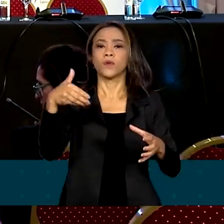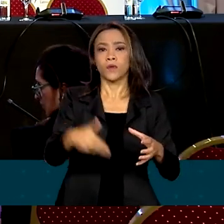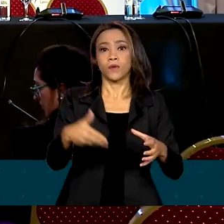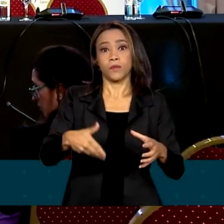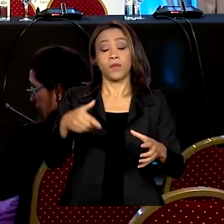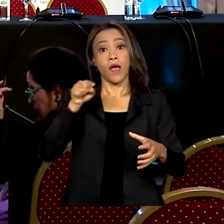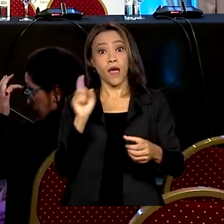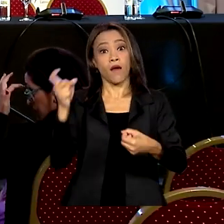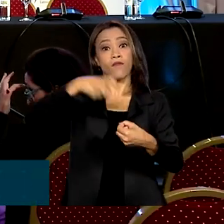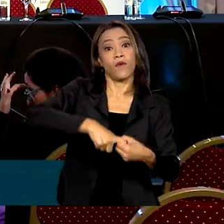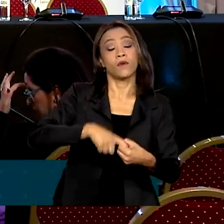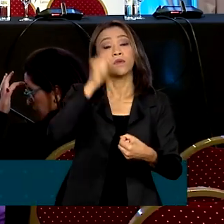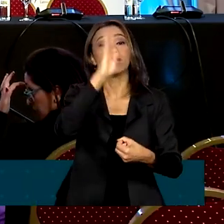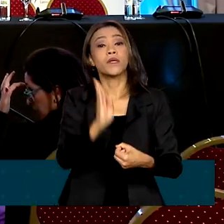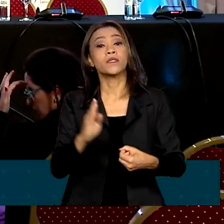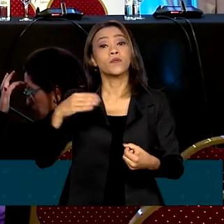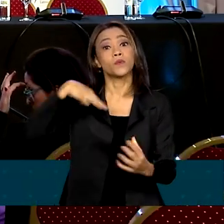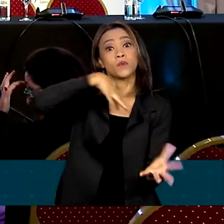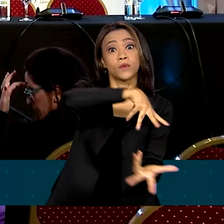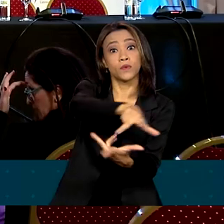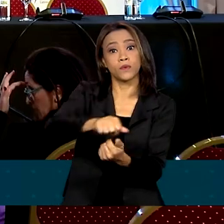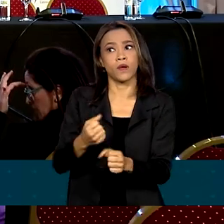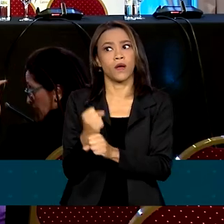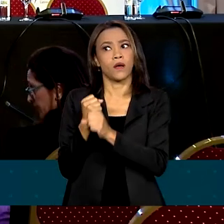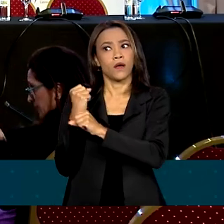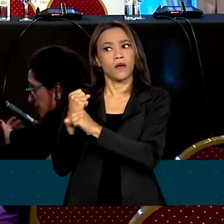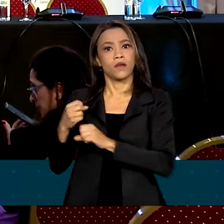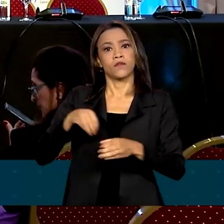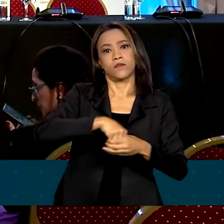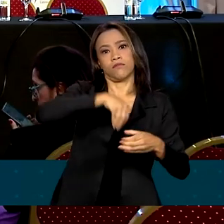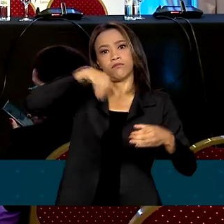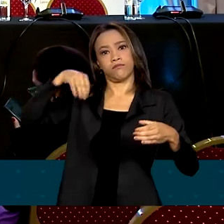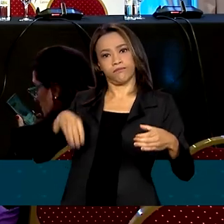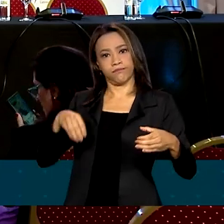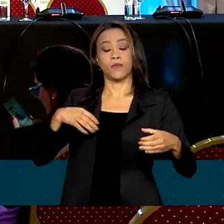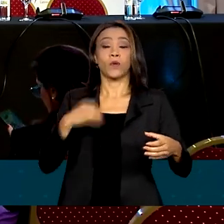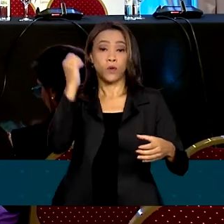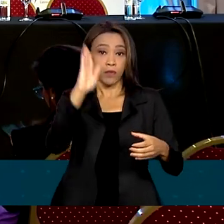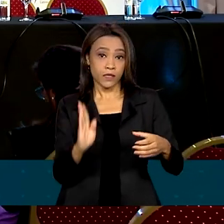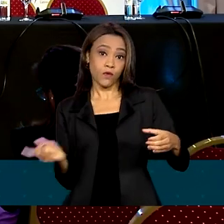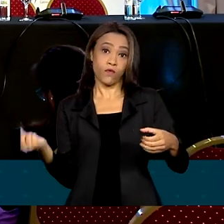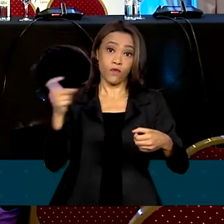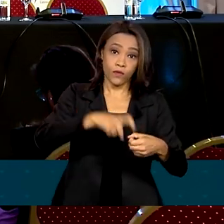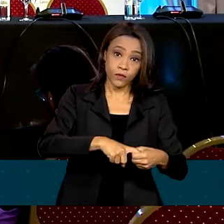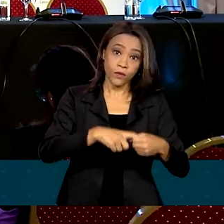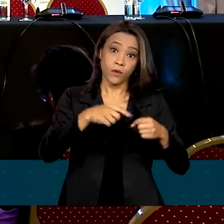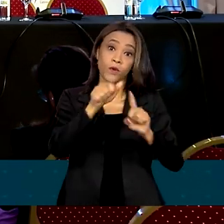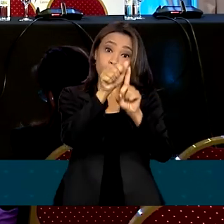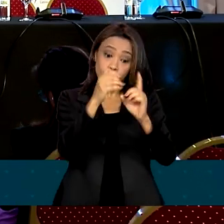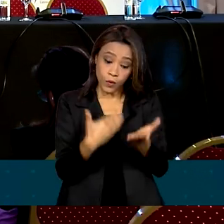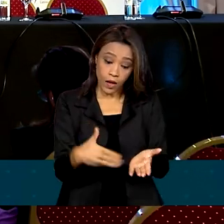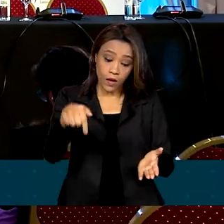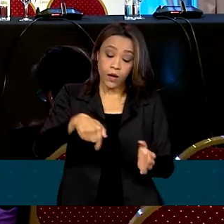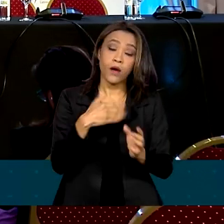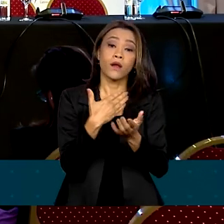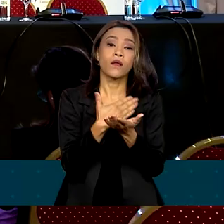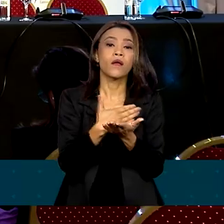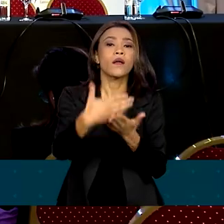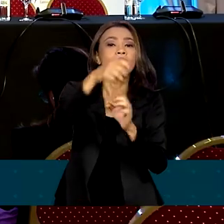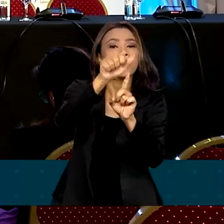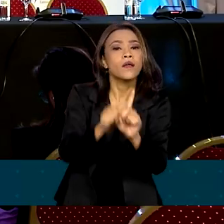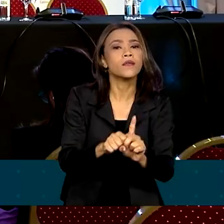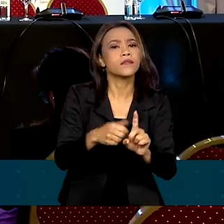cenário internacional depois de anos de ausência. O Brasil retornou à Selac no início do mês, depois de ter se